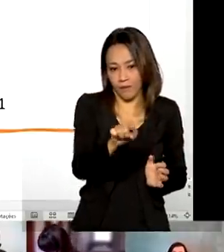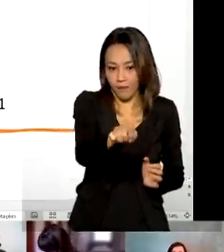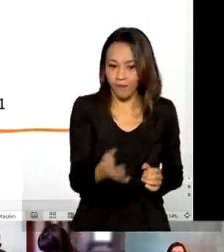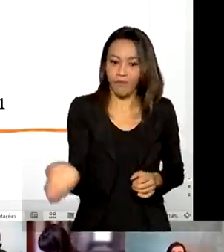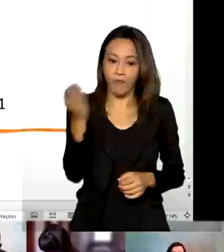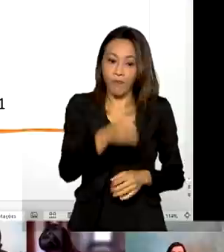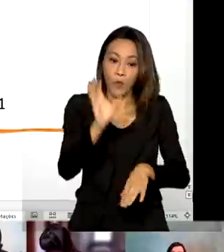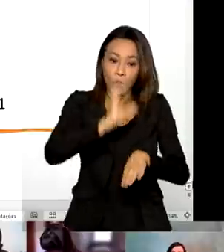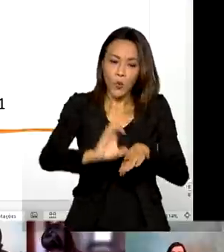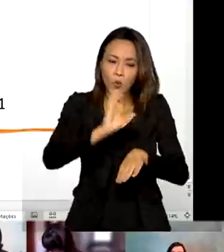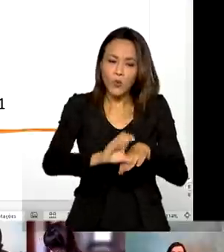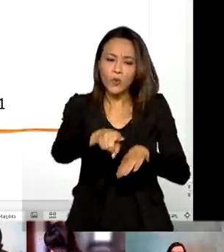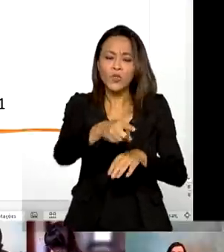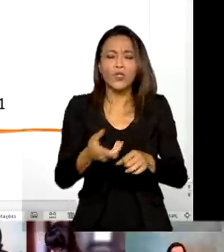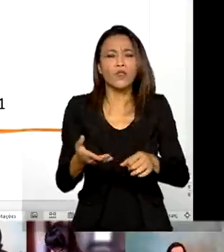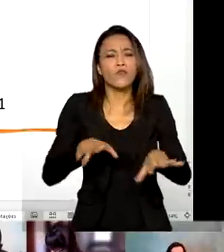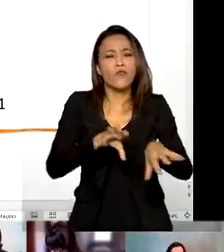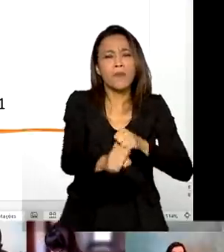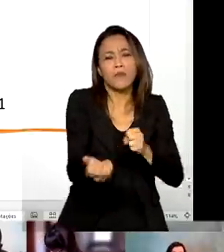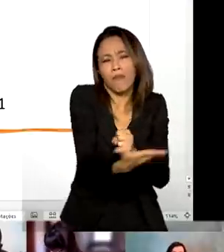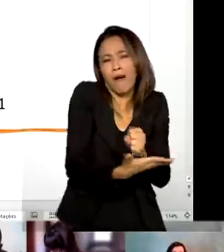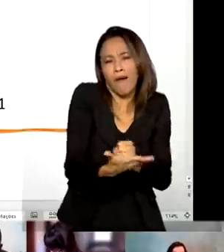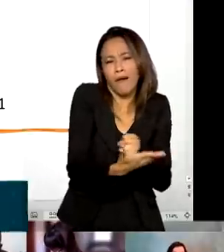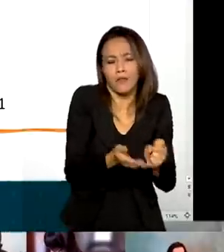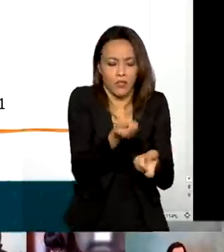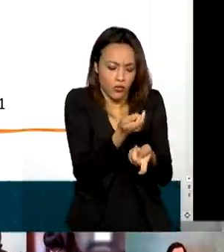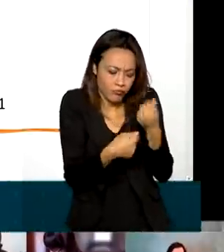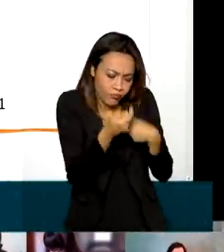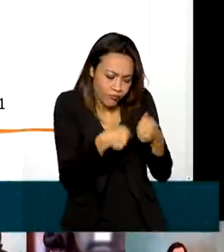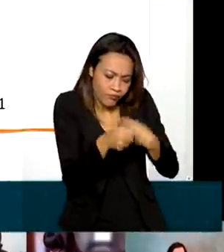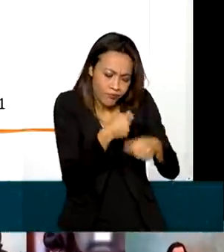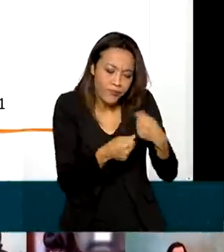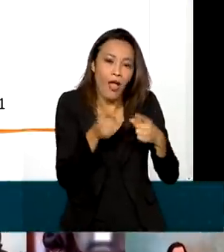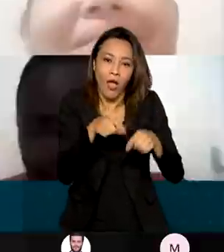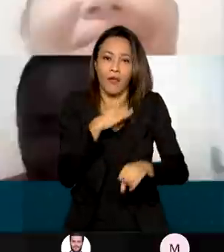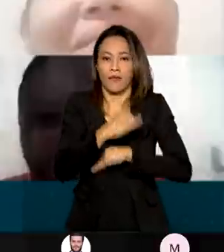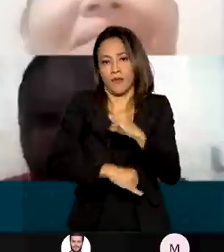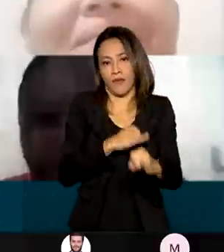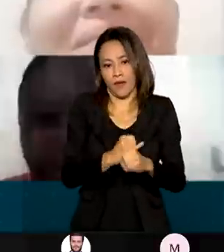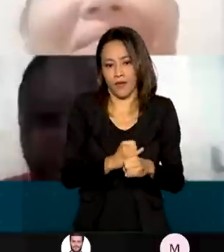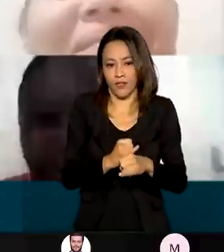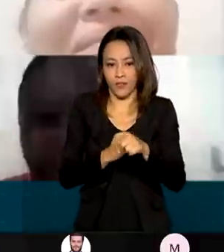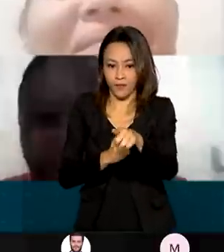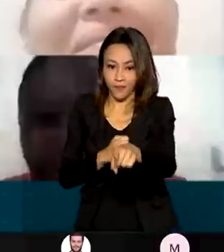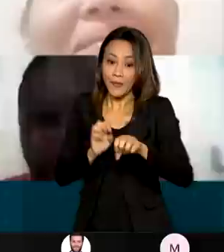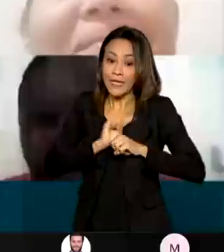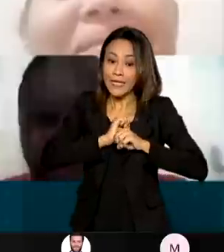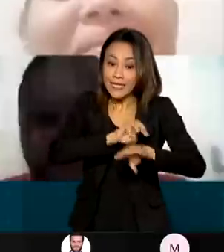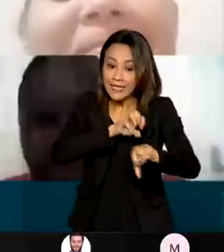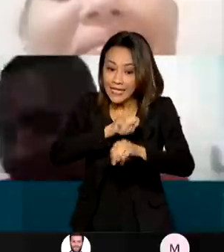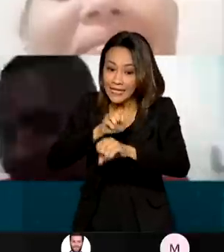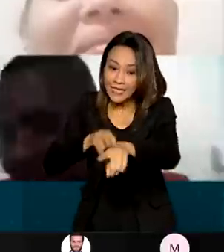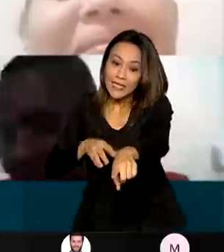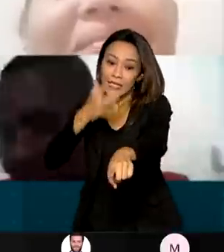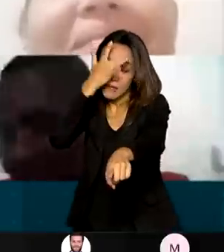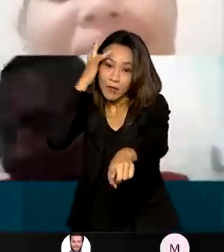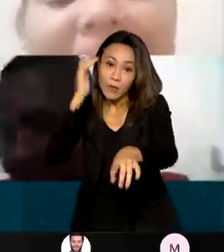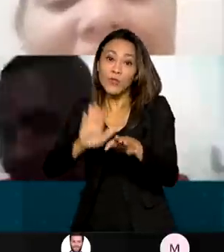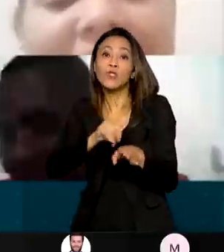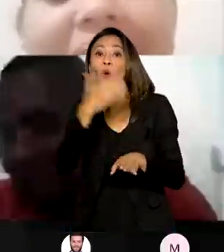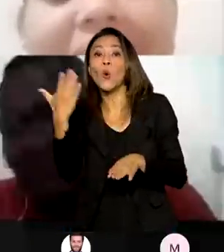de formação básica em gestão de finanças pessoais é pela internet e ensina aos migrantes e